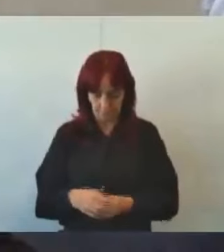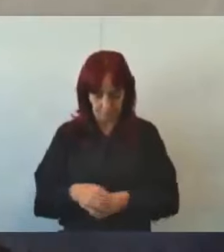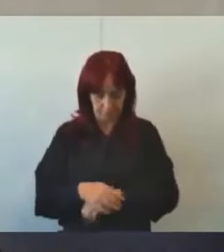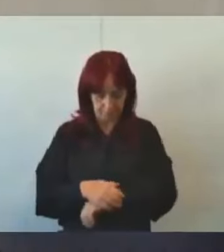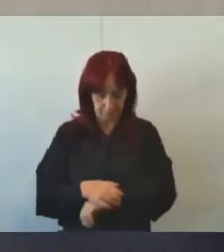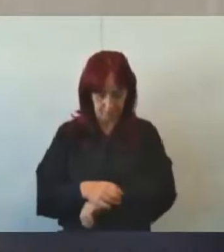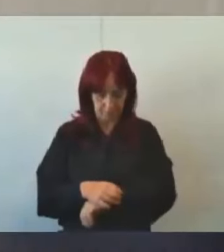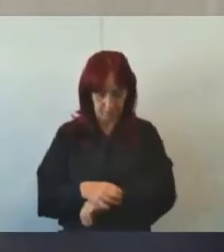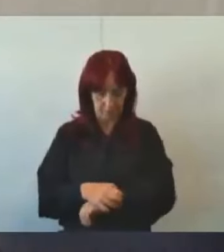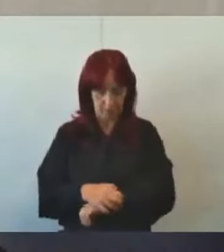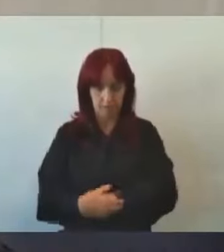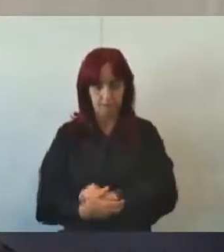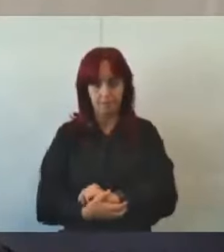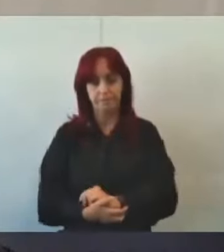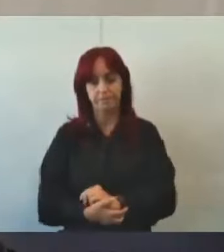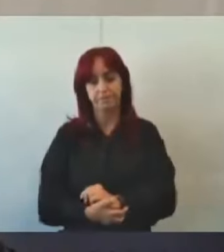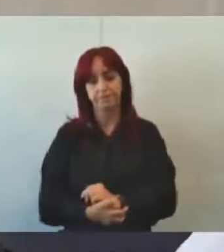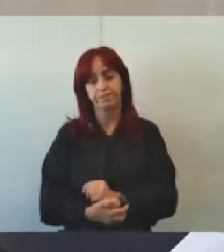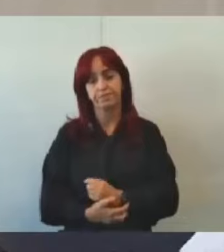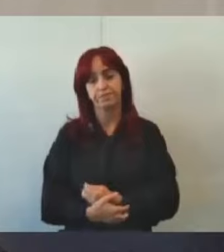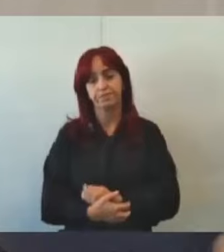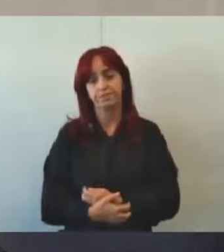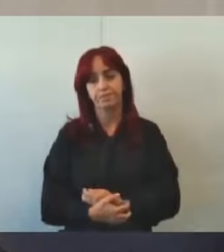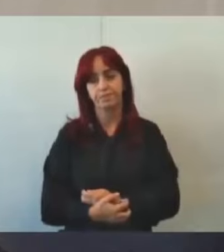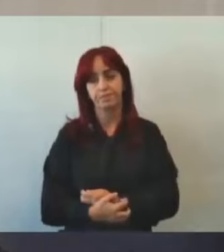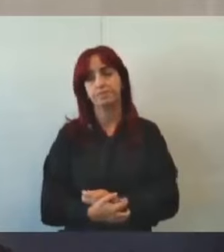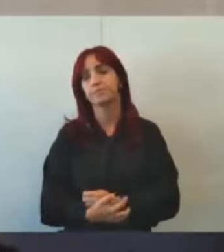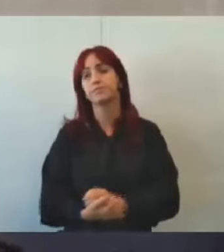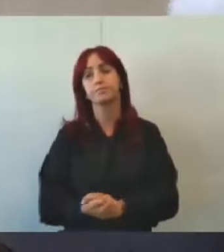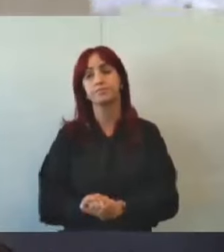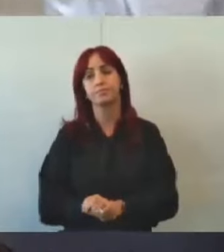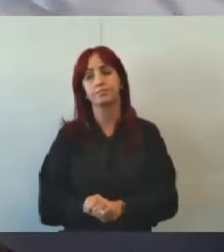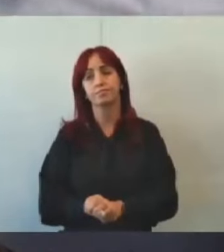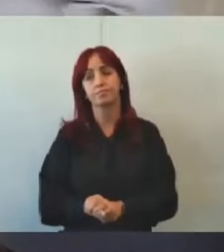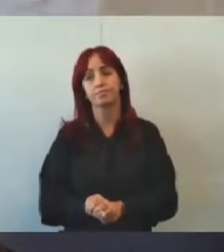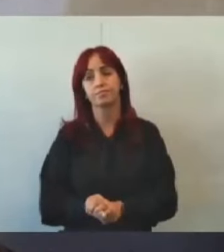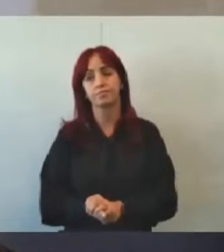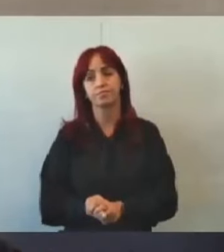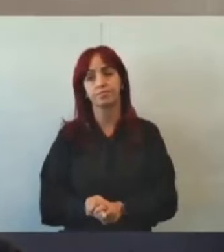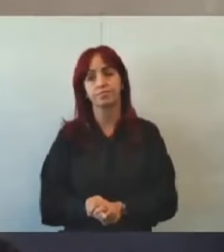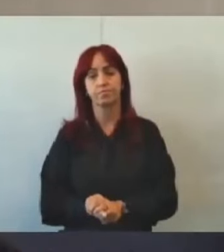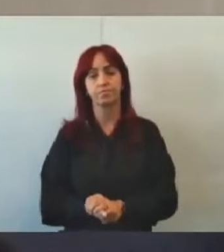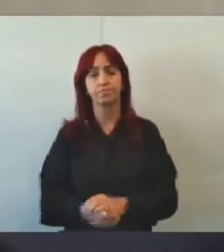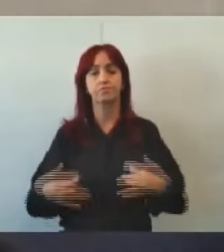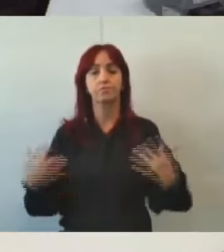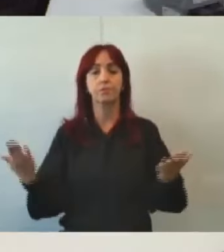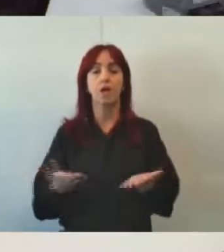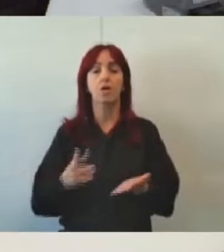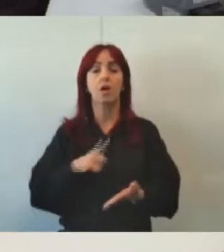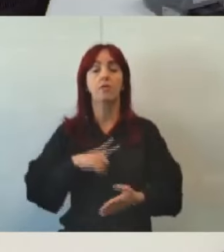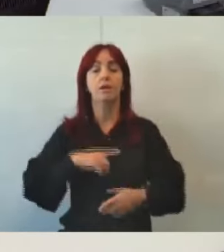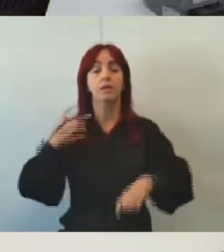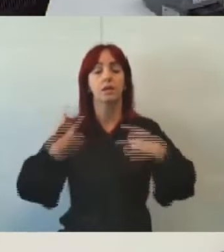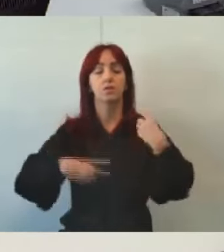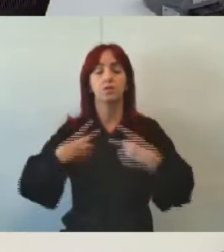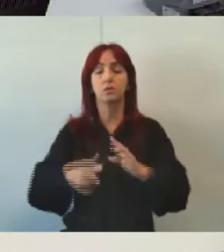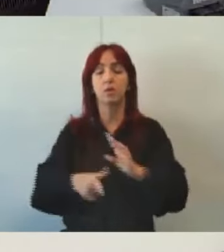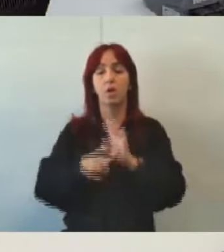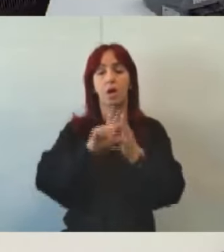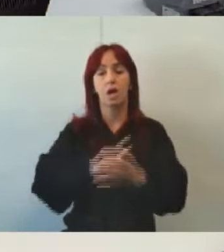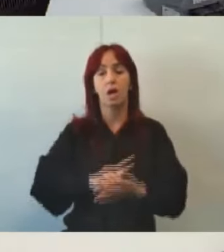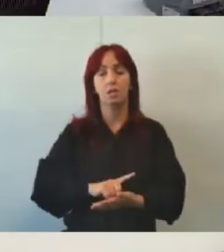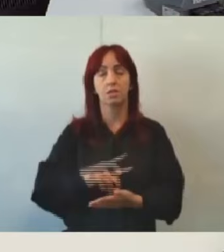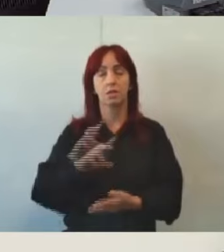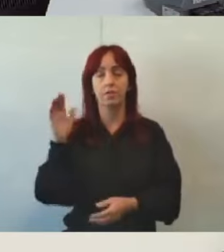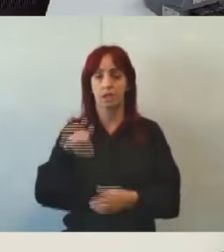muito bem vamos agora entrar na parte das discussões antes de votação da votação